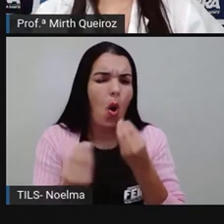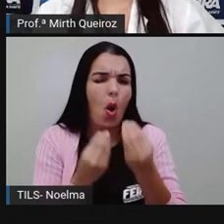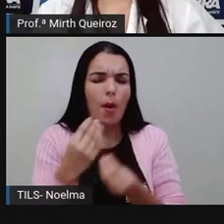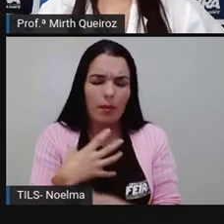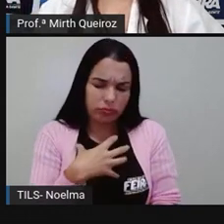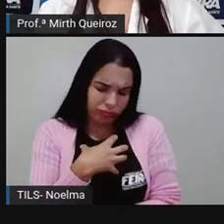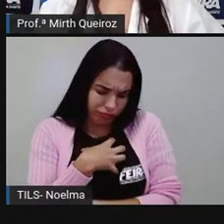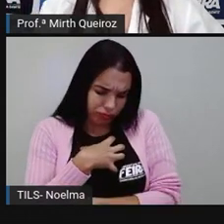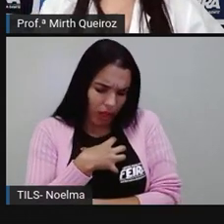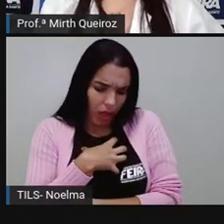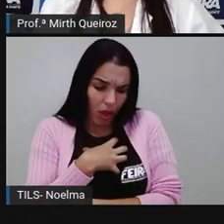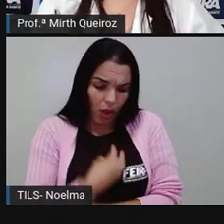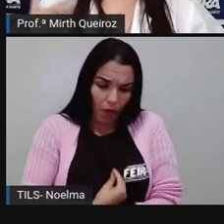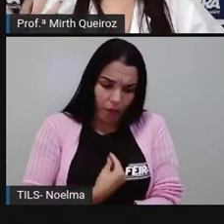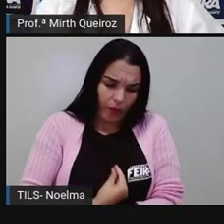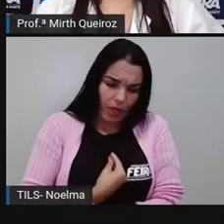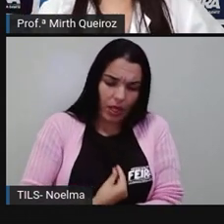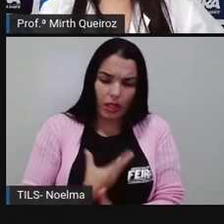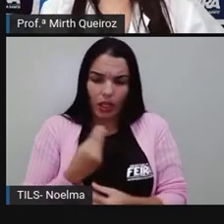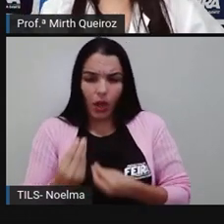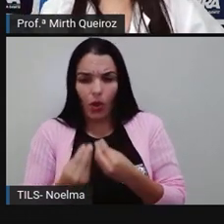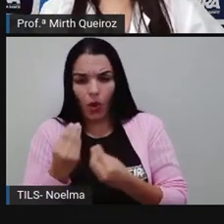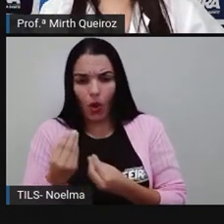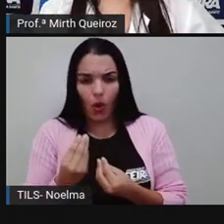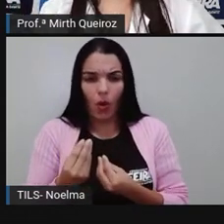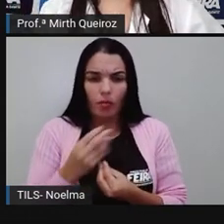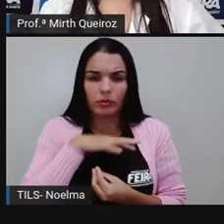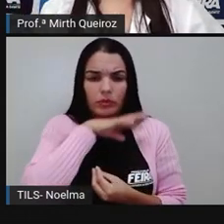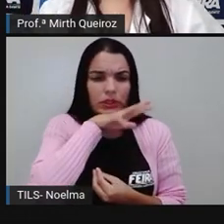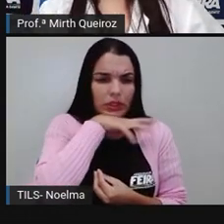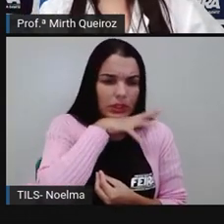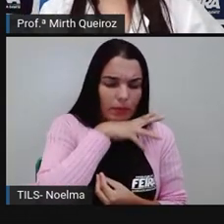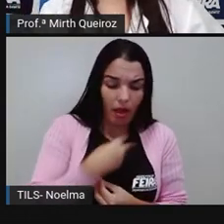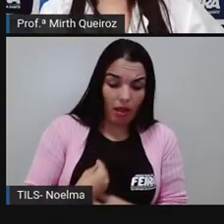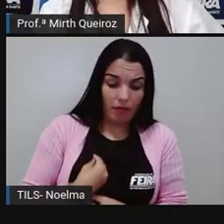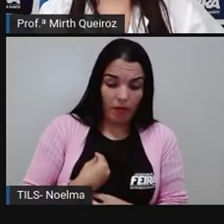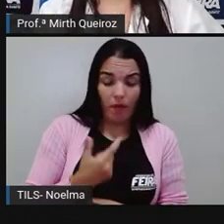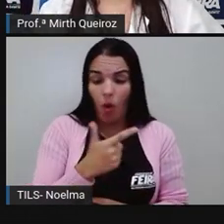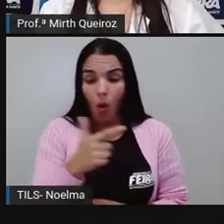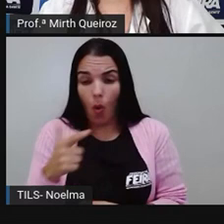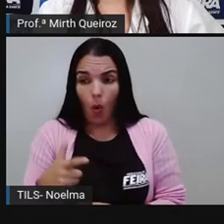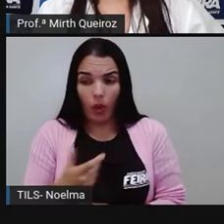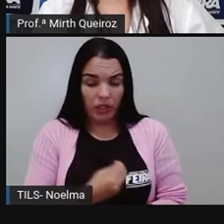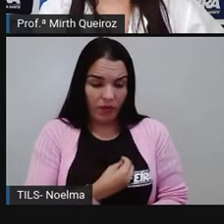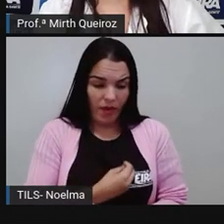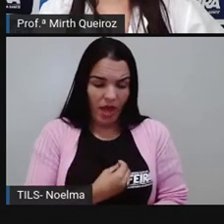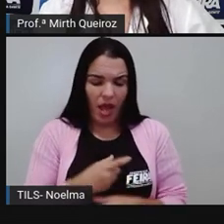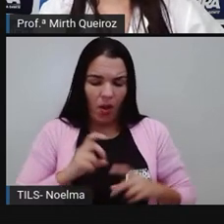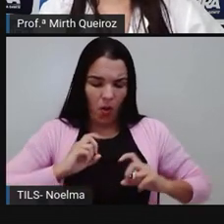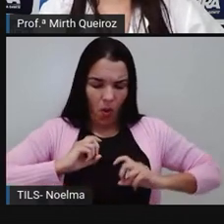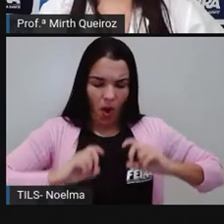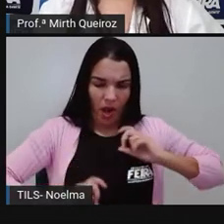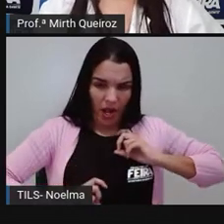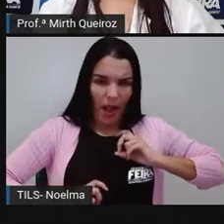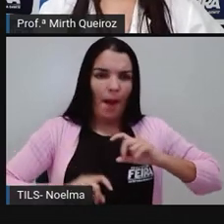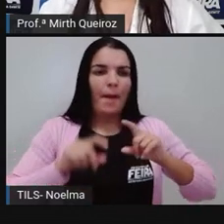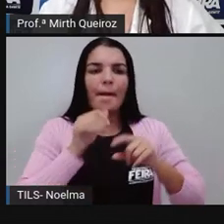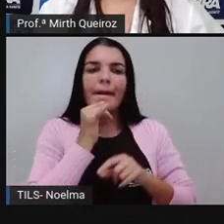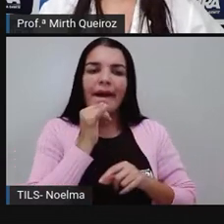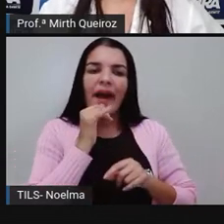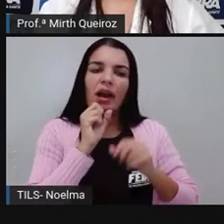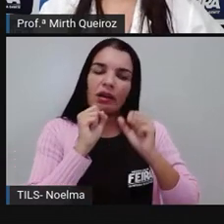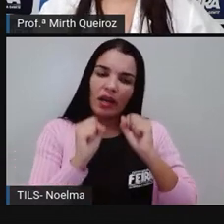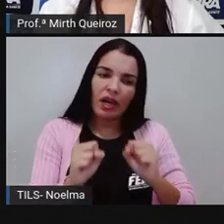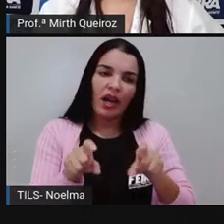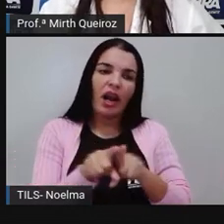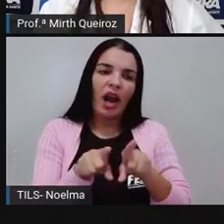vida, né? Da gente, o modo de vida dos animais ou de outros seres vivos, né? Os micro-organismos, por exemplo. Nós estamos